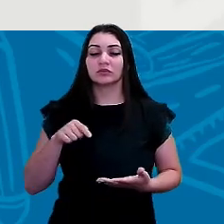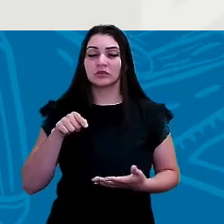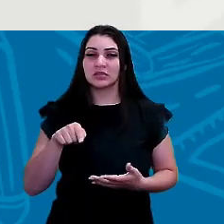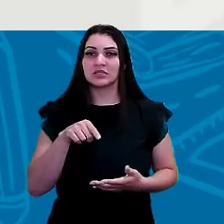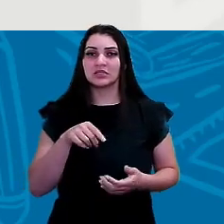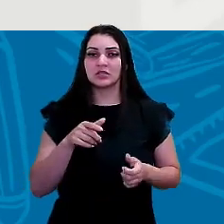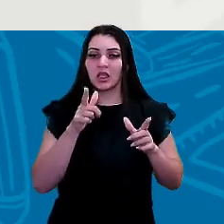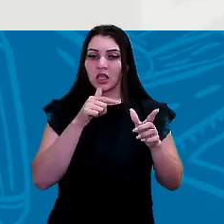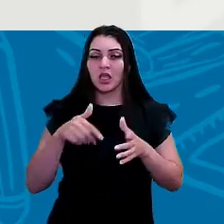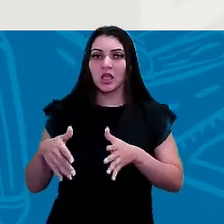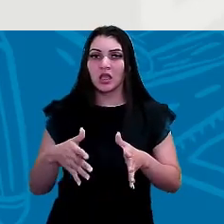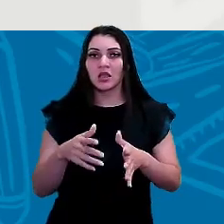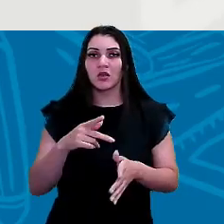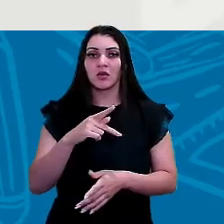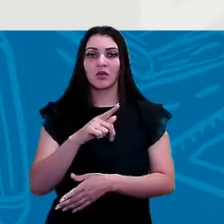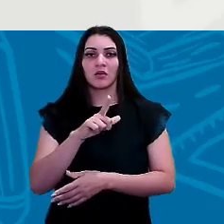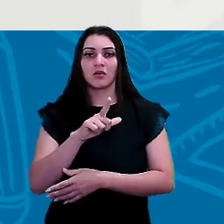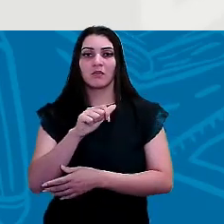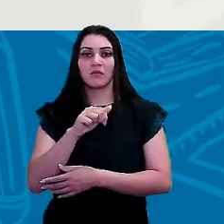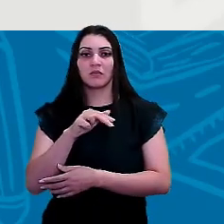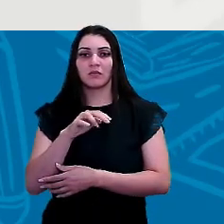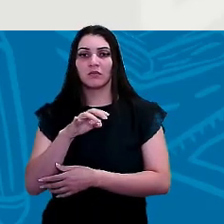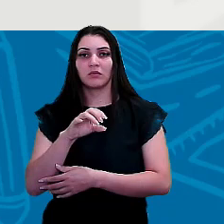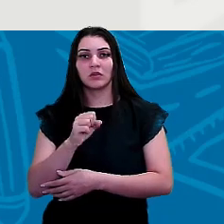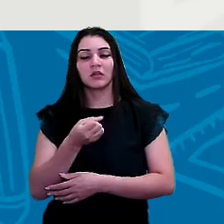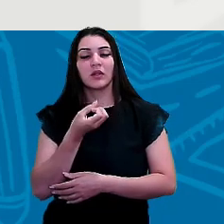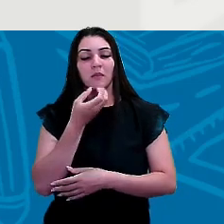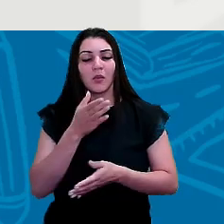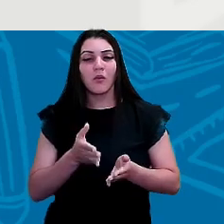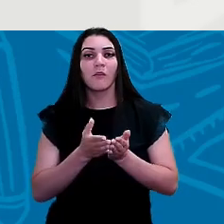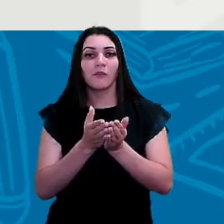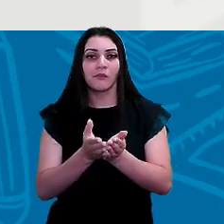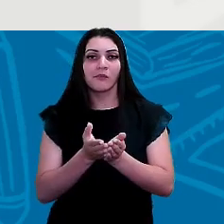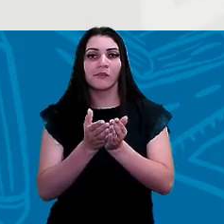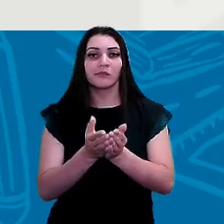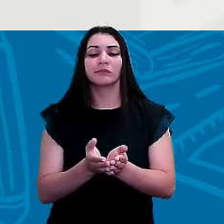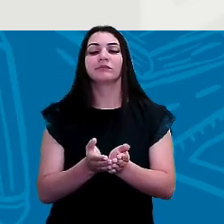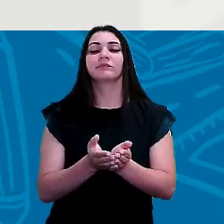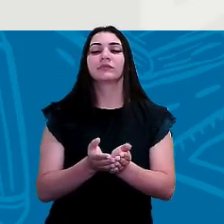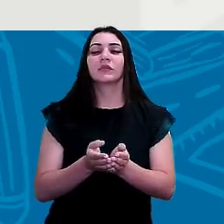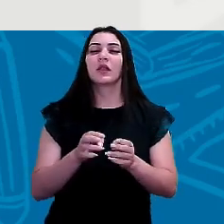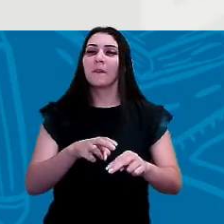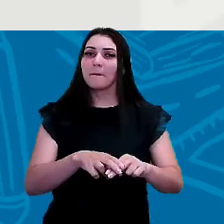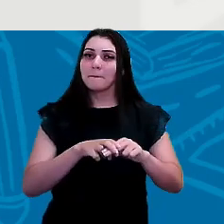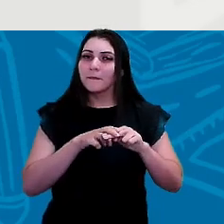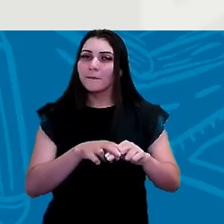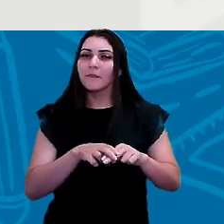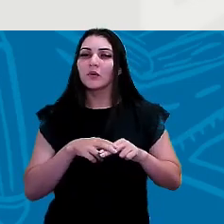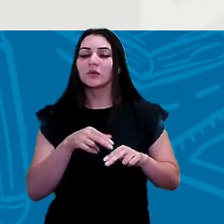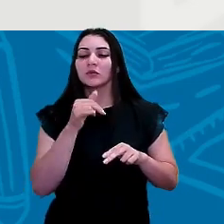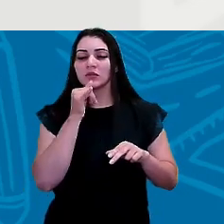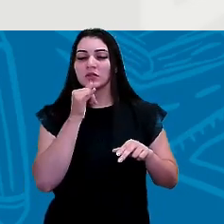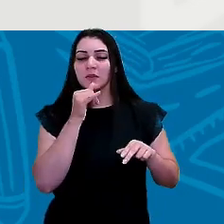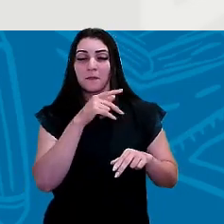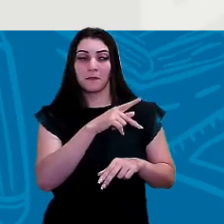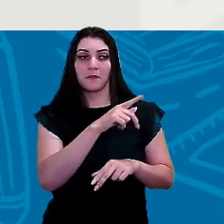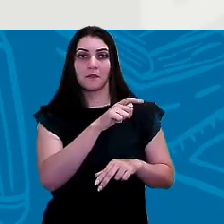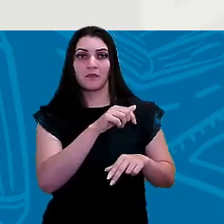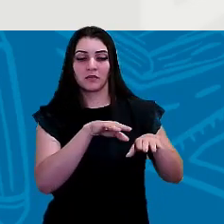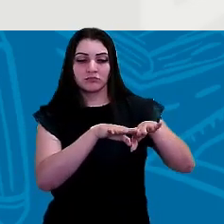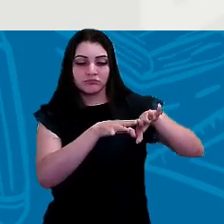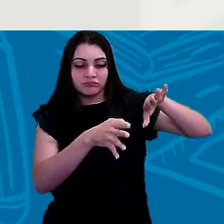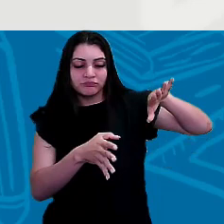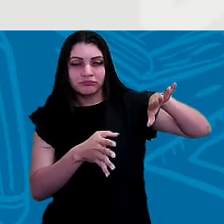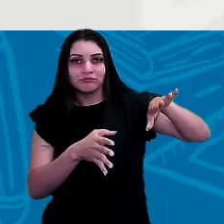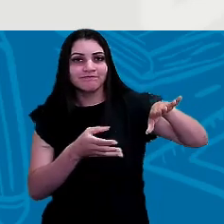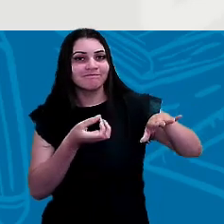planície por ser planos são muito bons para navegação já o rio de planalto por conta do desnível do relevo eles não são bons